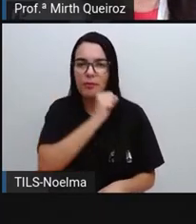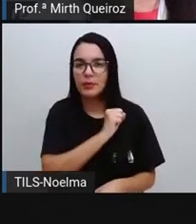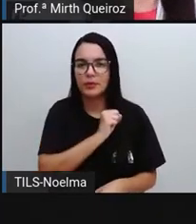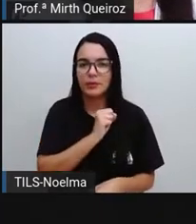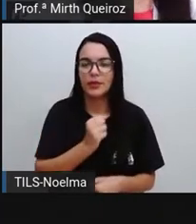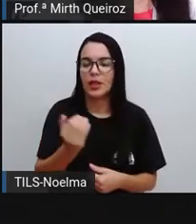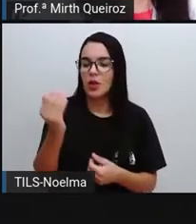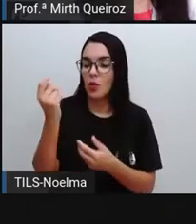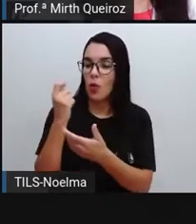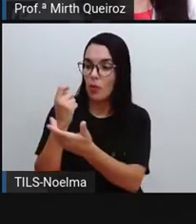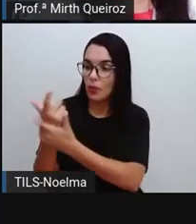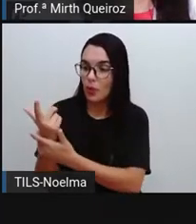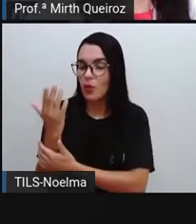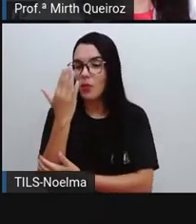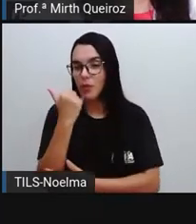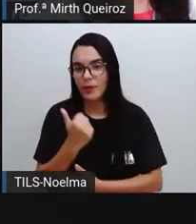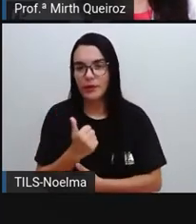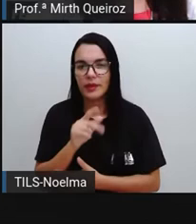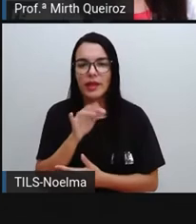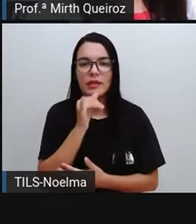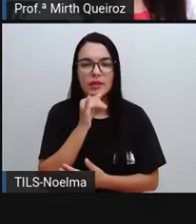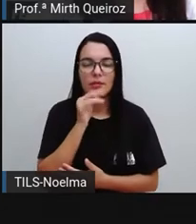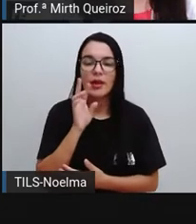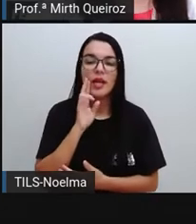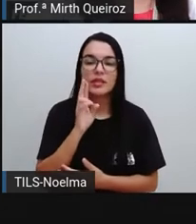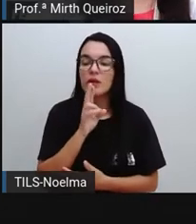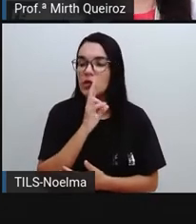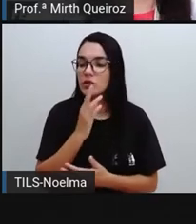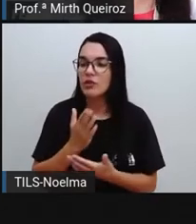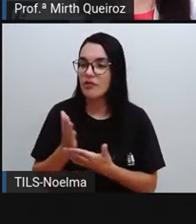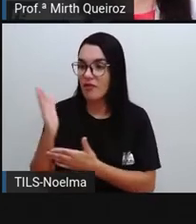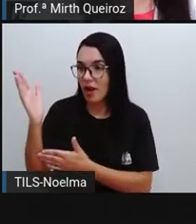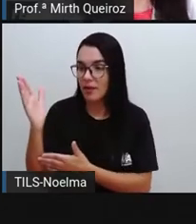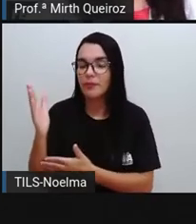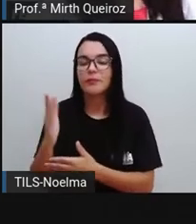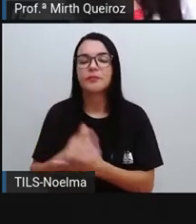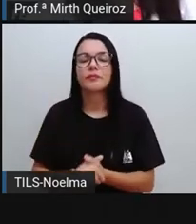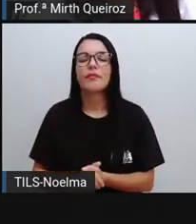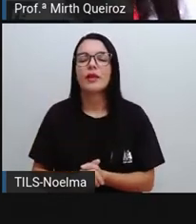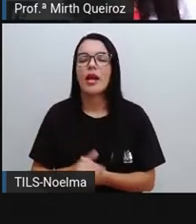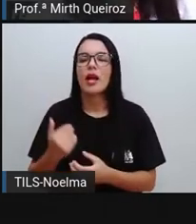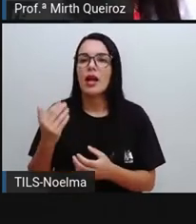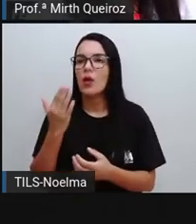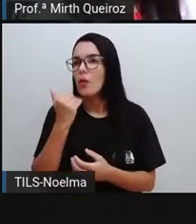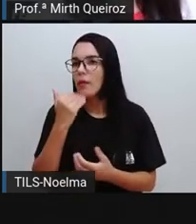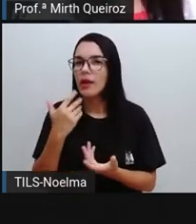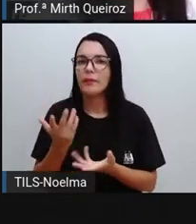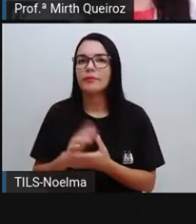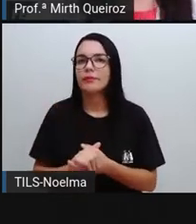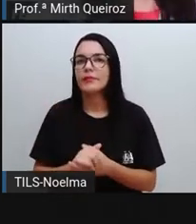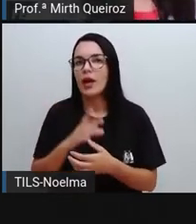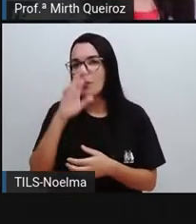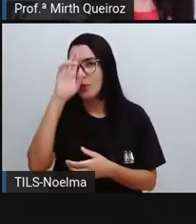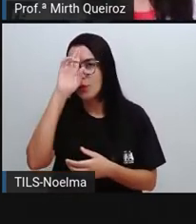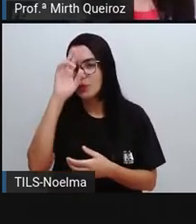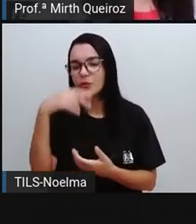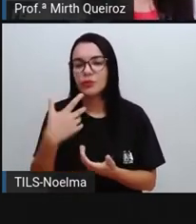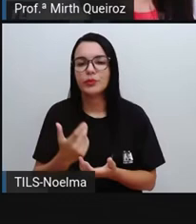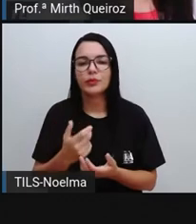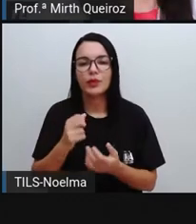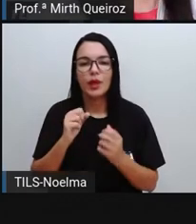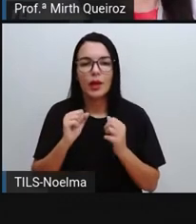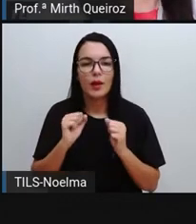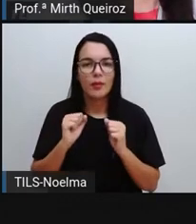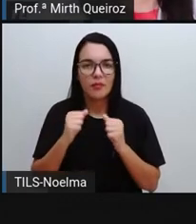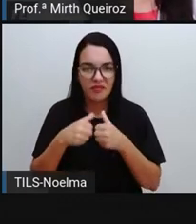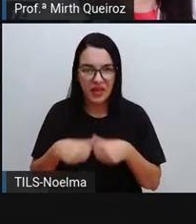ao restaurante, vocês vão consumir um almoço, um jantar, né? Um suco. E dura?